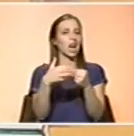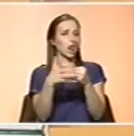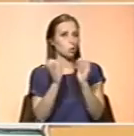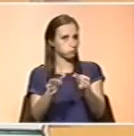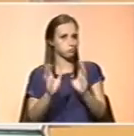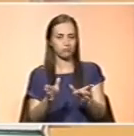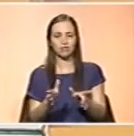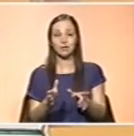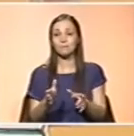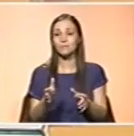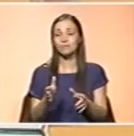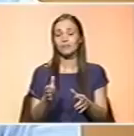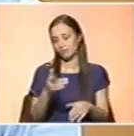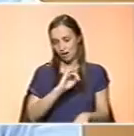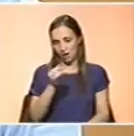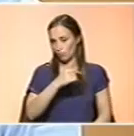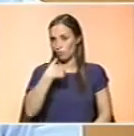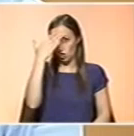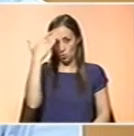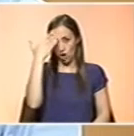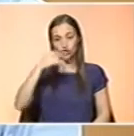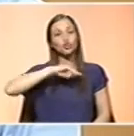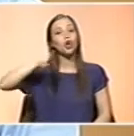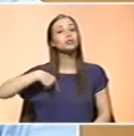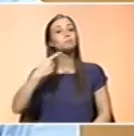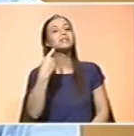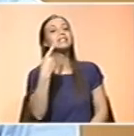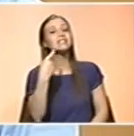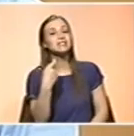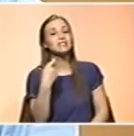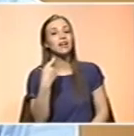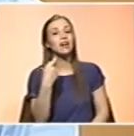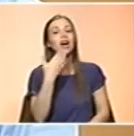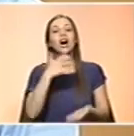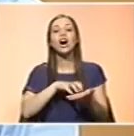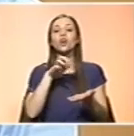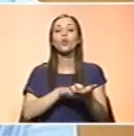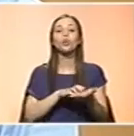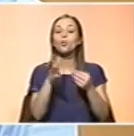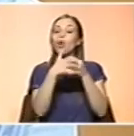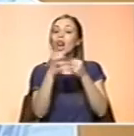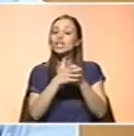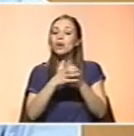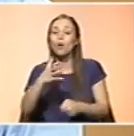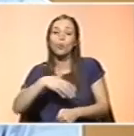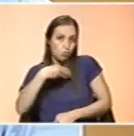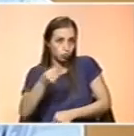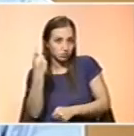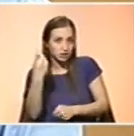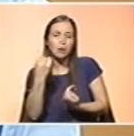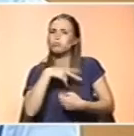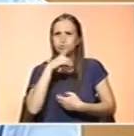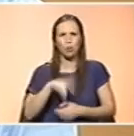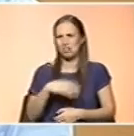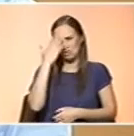Não, eu acho que precisamos do arroz cordelaranja no mundo, não sei se precisamos dele em Portugal. E uma